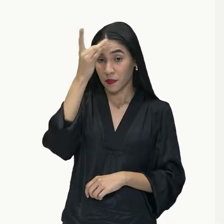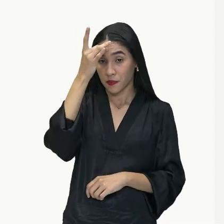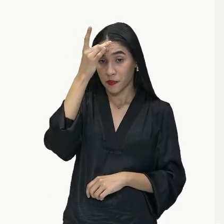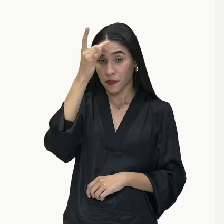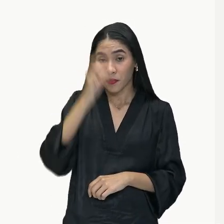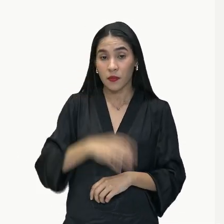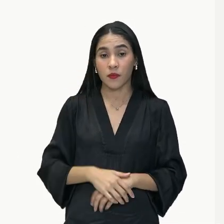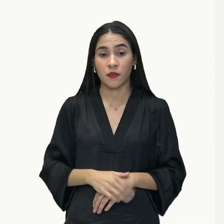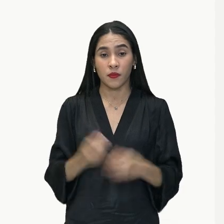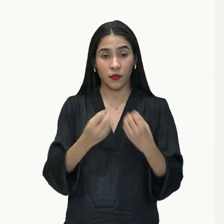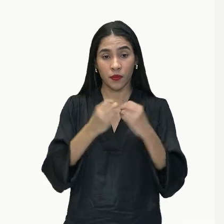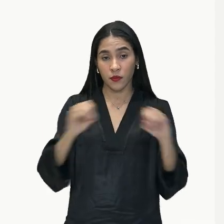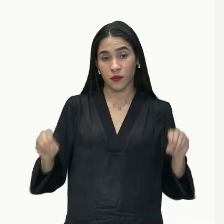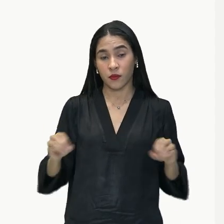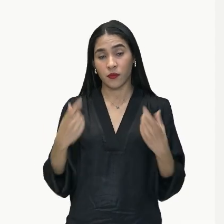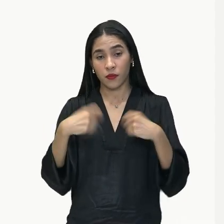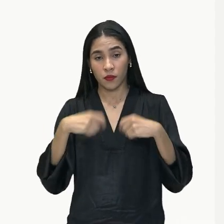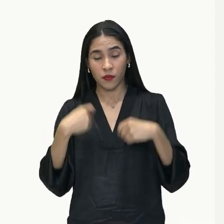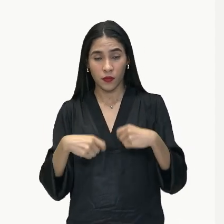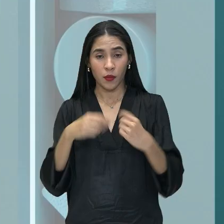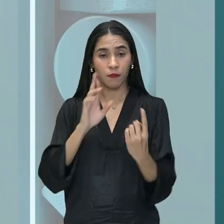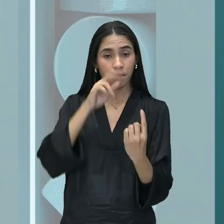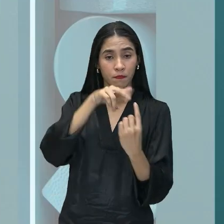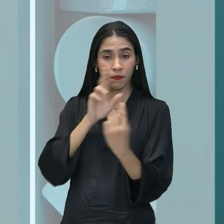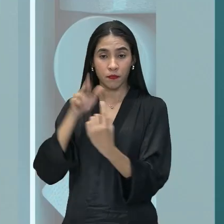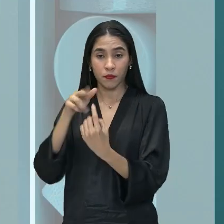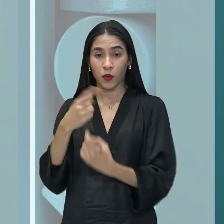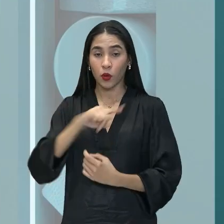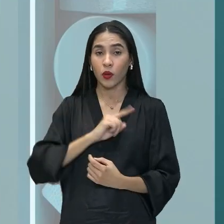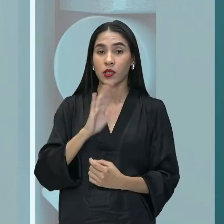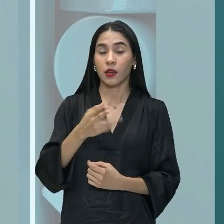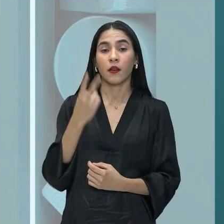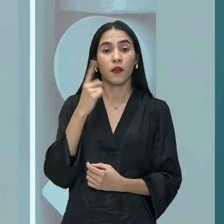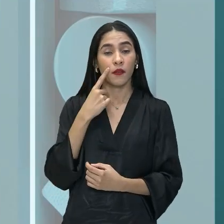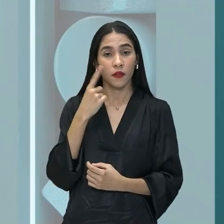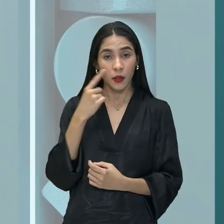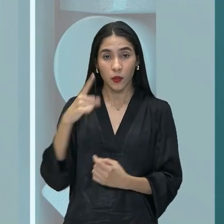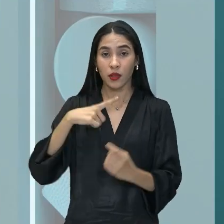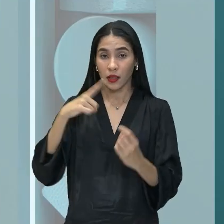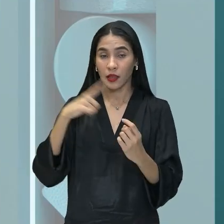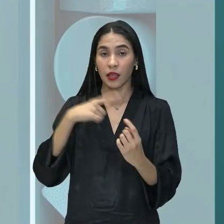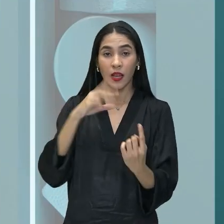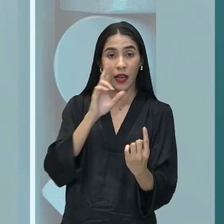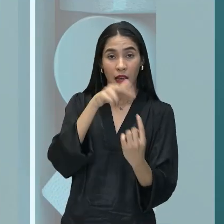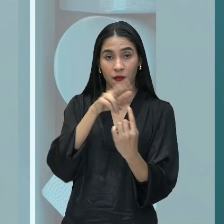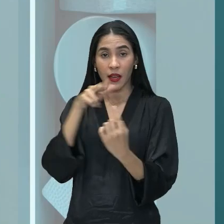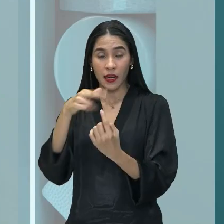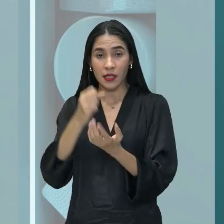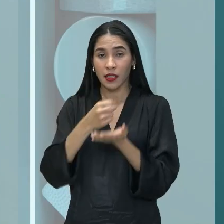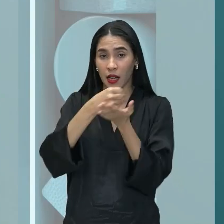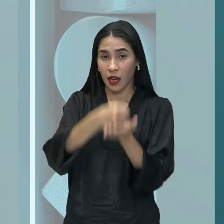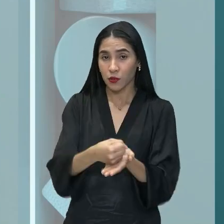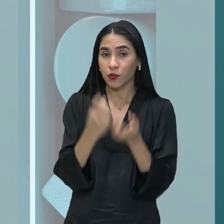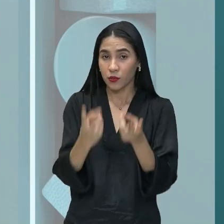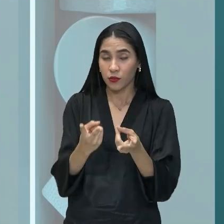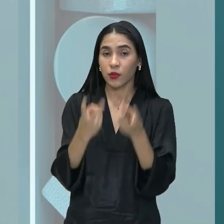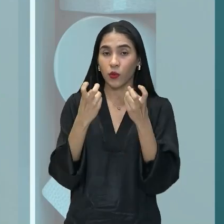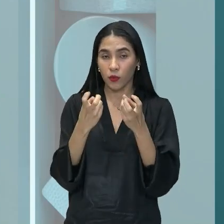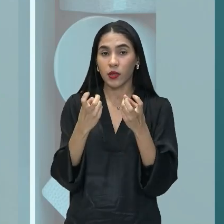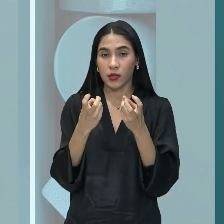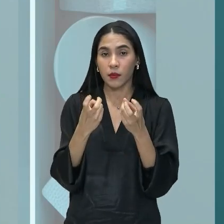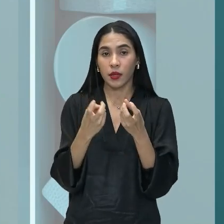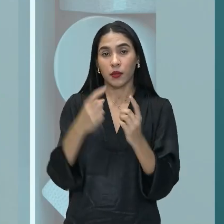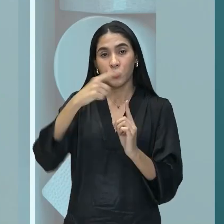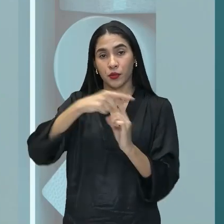nessas orações que nós temos que marcar aqui, nós já vimos aí que existe algumas marcas que ajudam a gente a identificar, esse tipo de